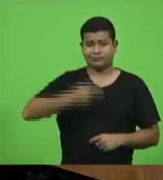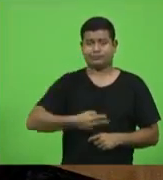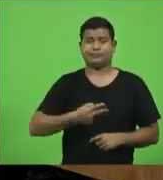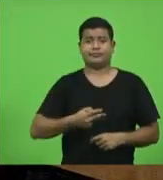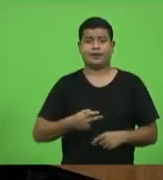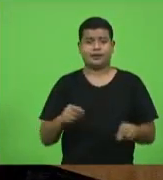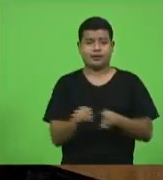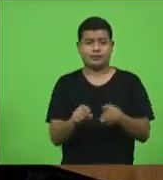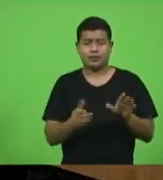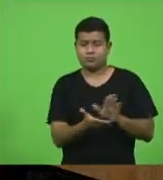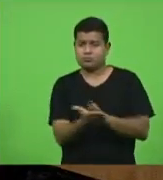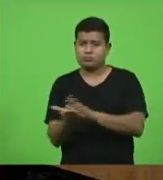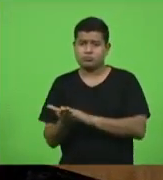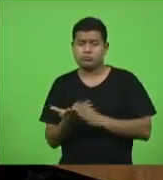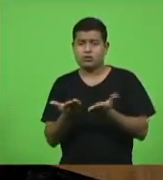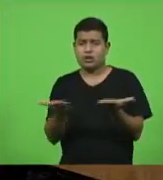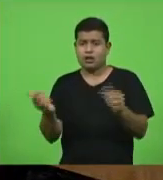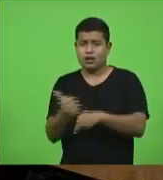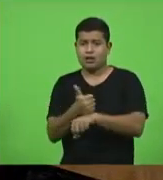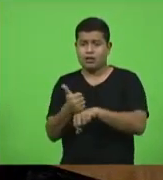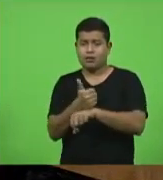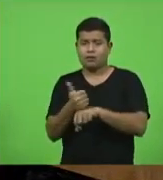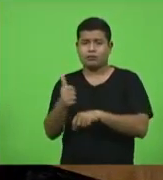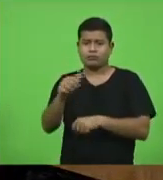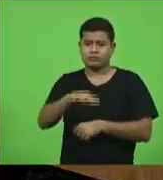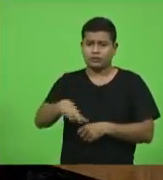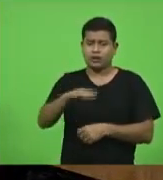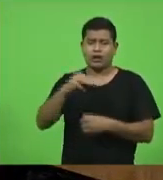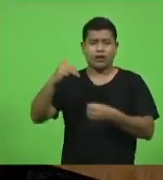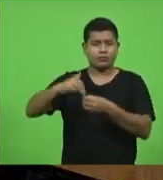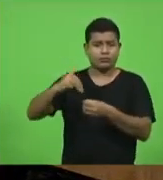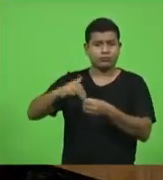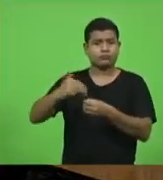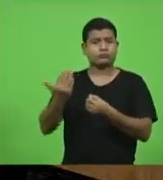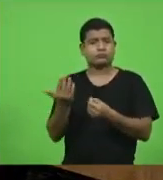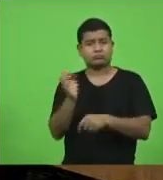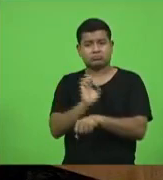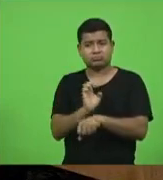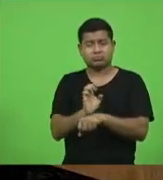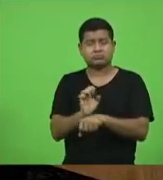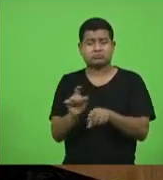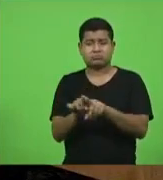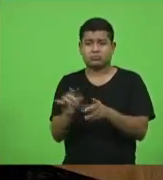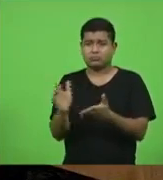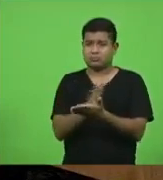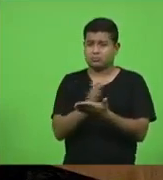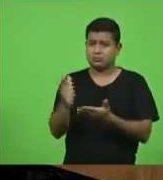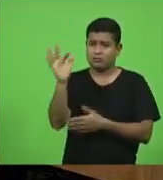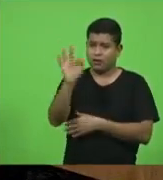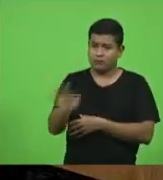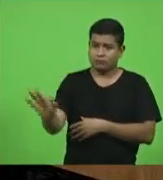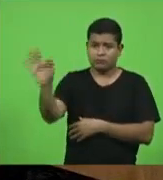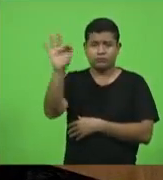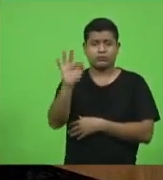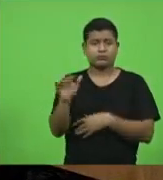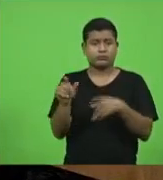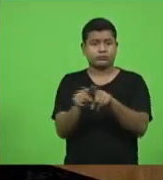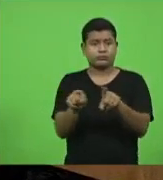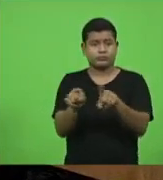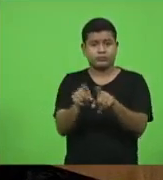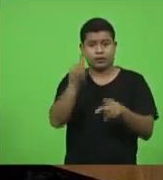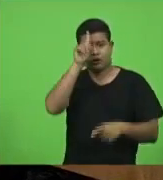profissionais da saúde no âmbito municipal estadual e também federal e dos nossos hospitais